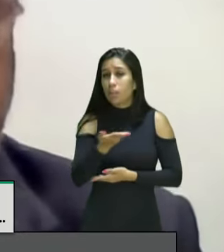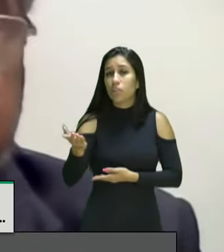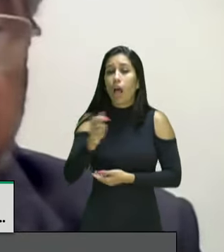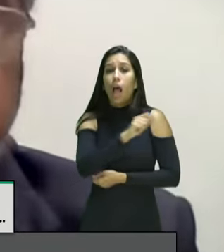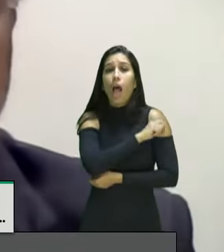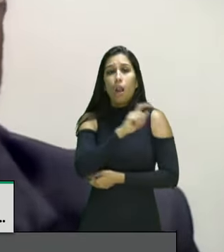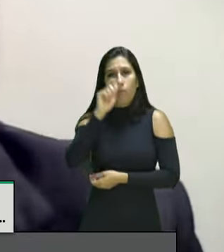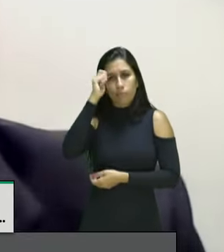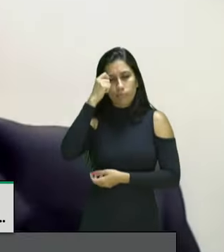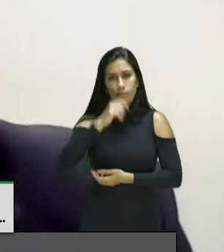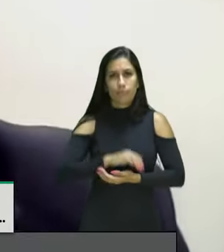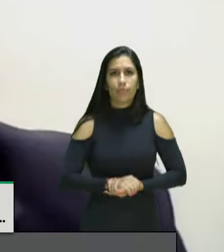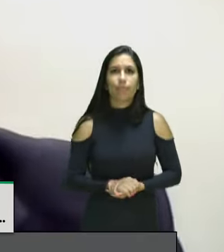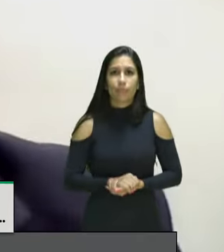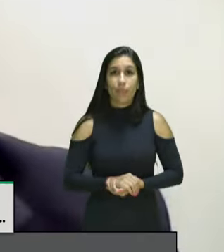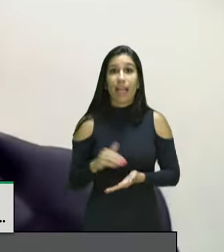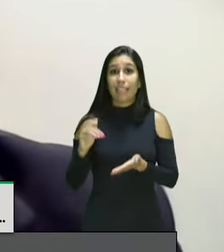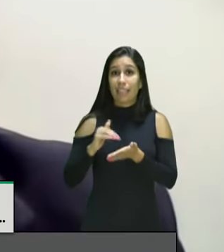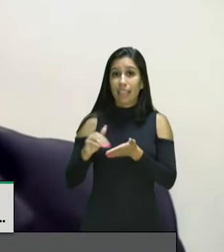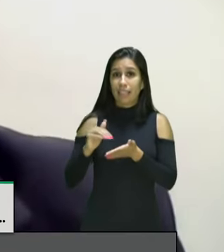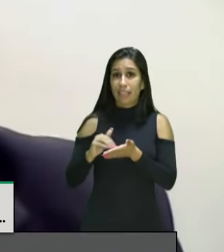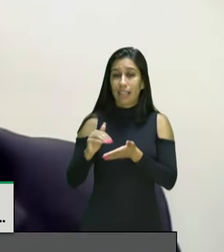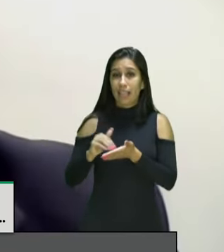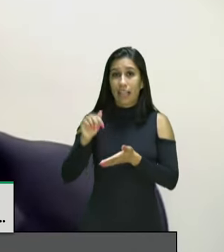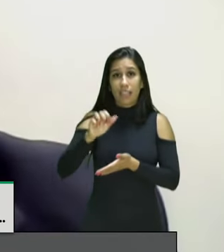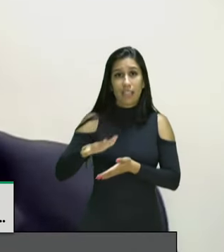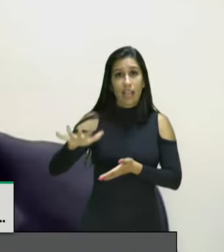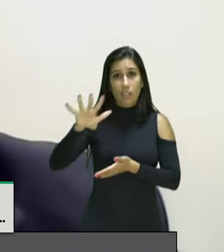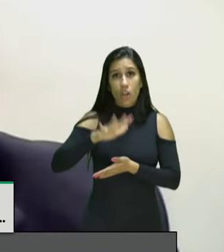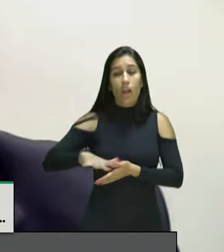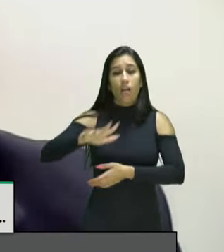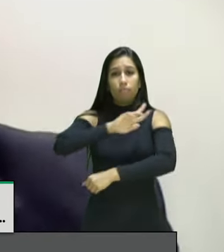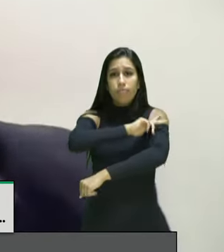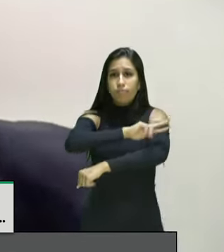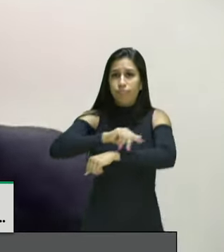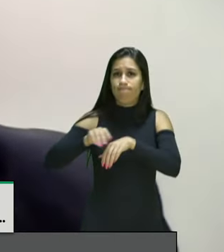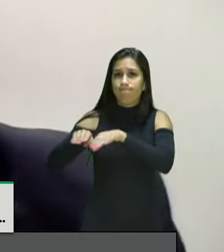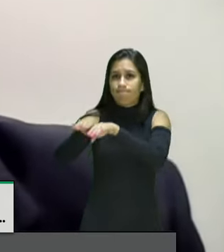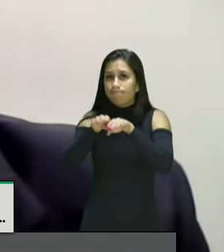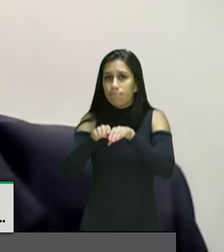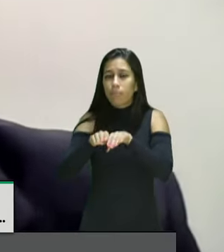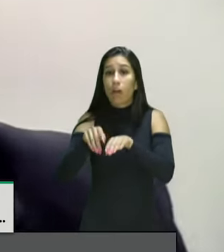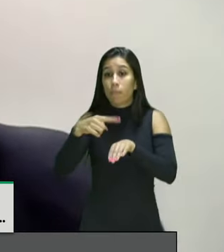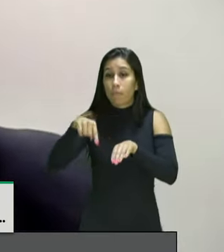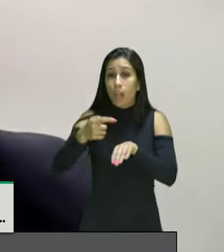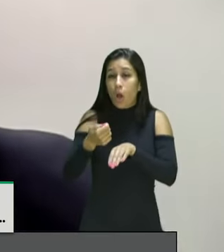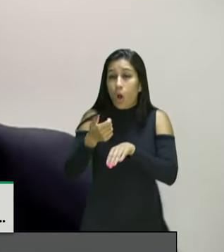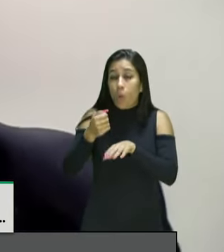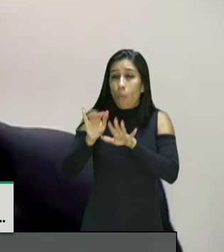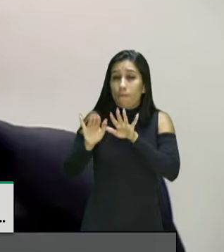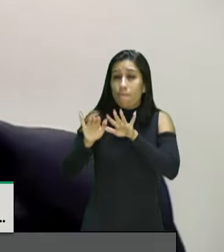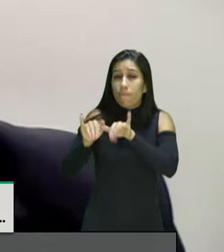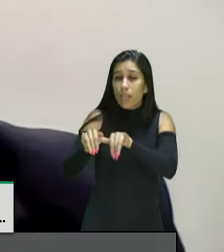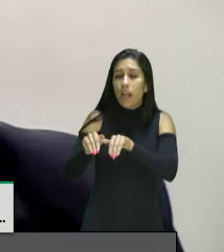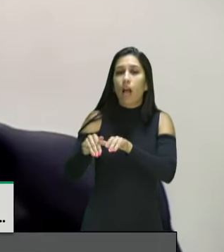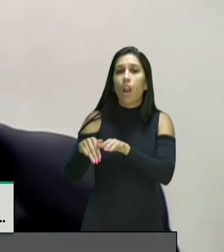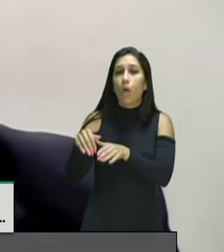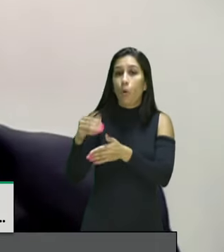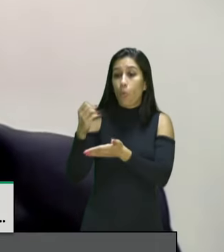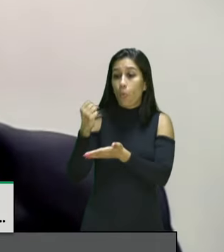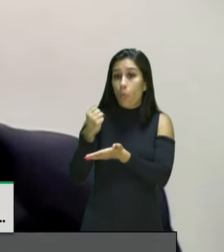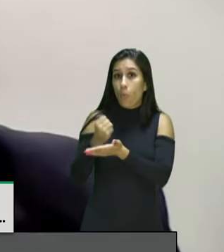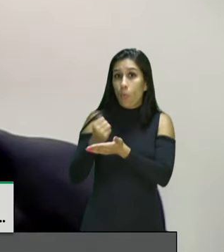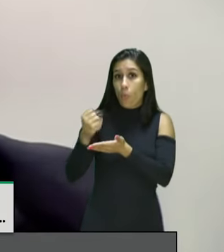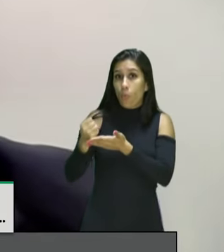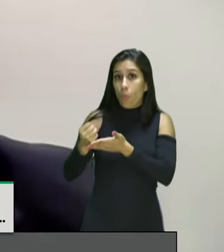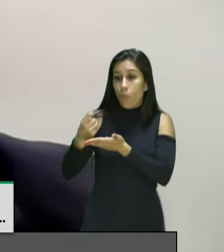A SNP, a Secretaria Nacional de Política e Promoção da Igualdade Racial, está em tratativas finais para assinatura de acordo de cooperação técnica com